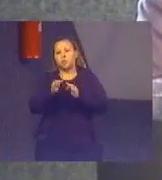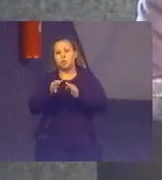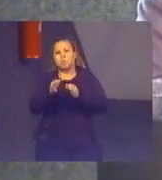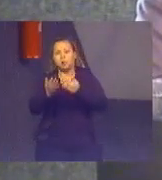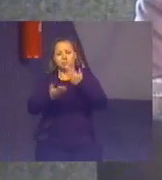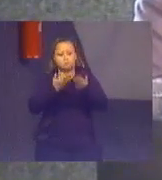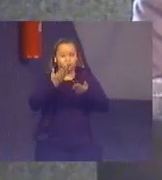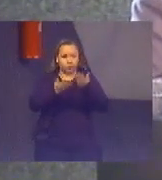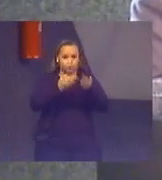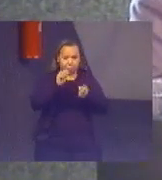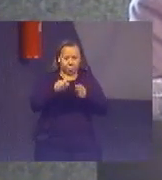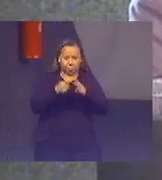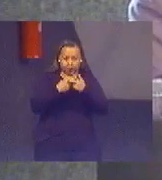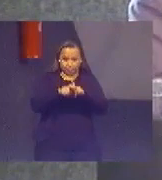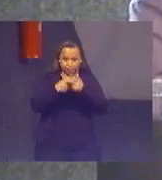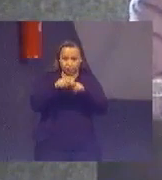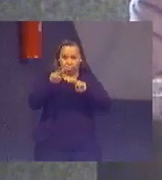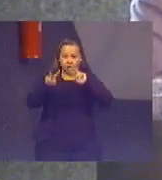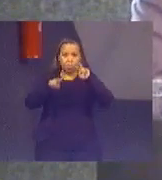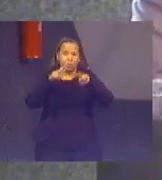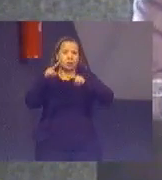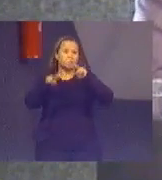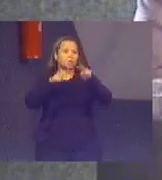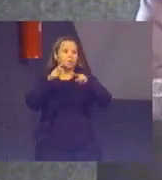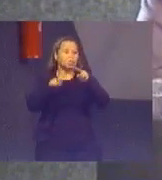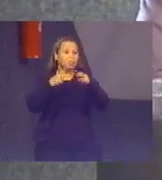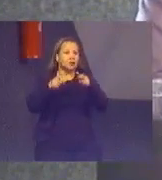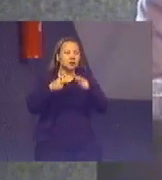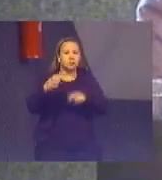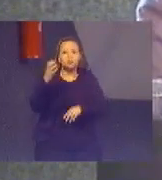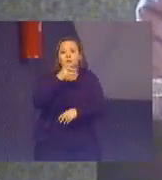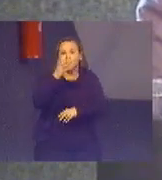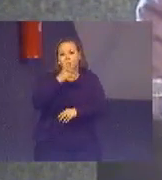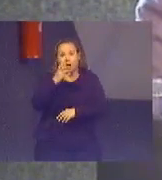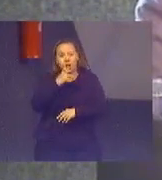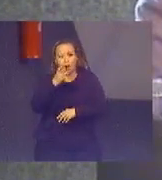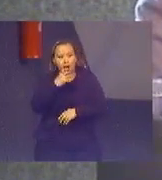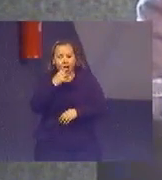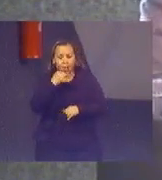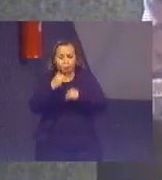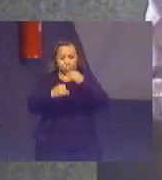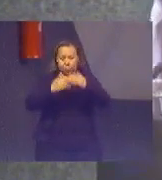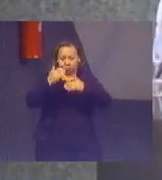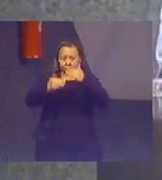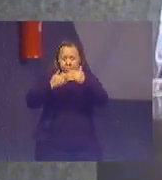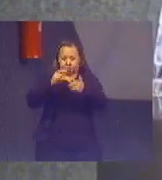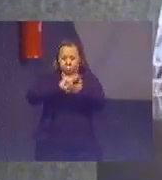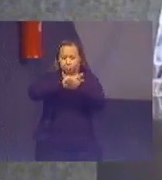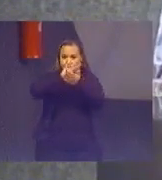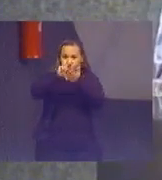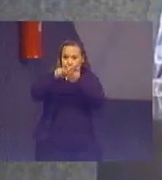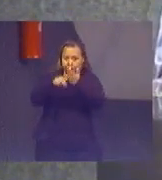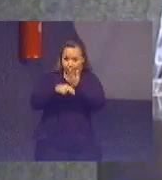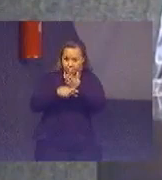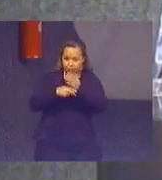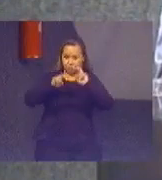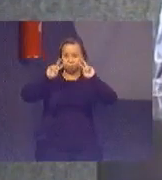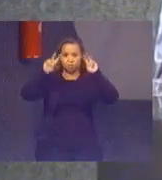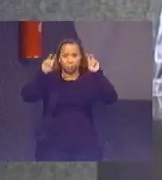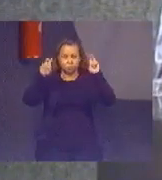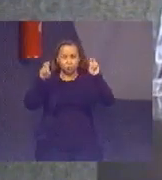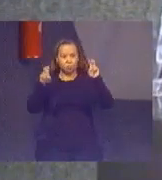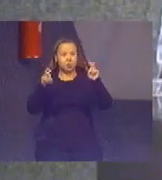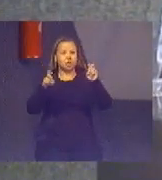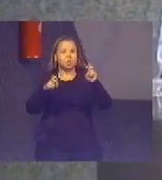ferramenta de visualização instantânea da evolução dos diversos componentes e mecanismos